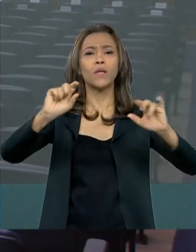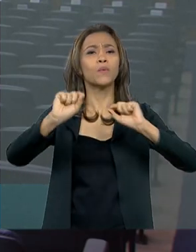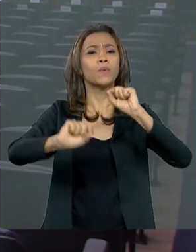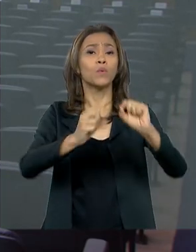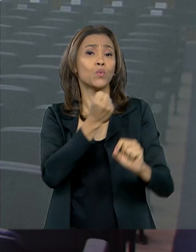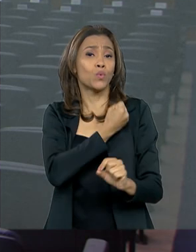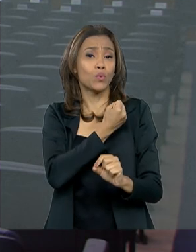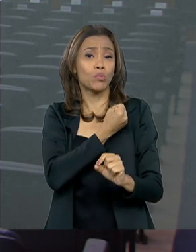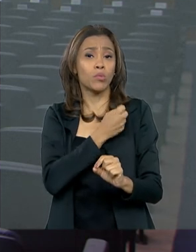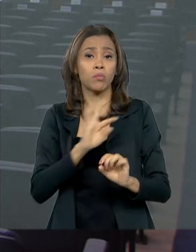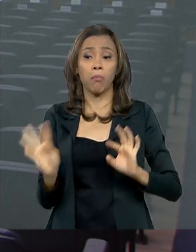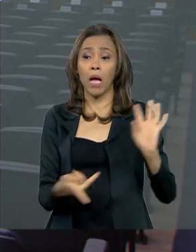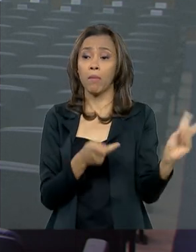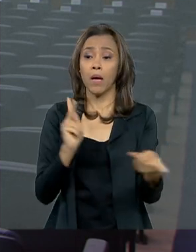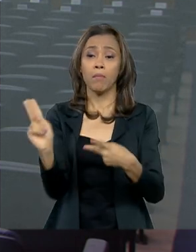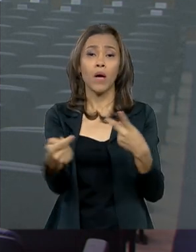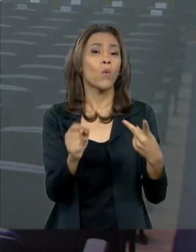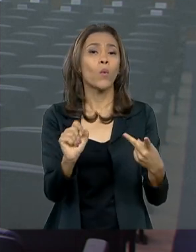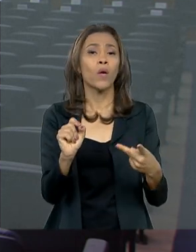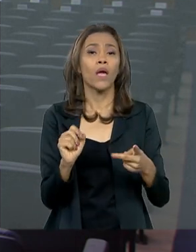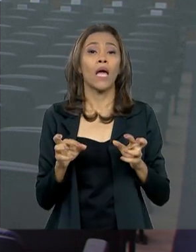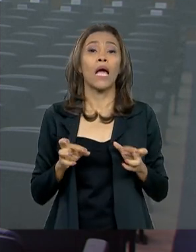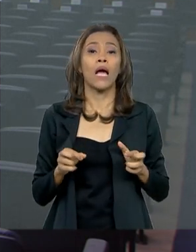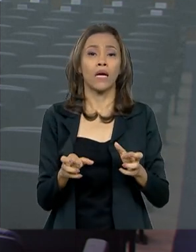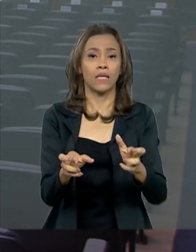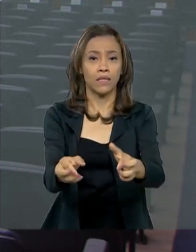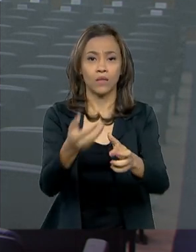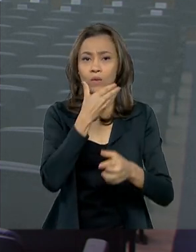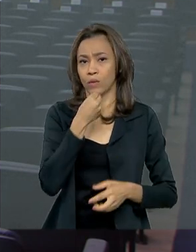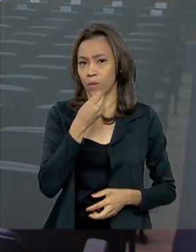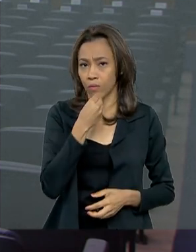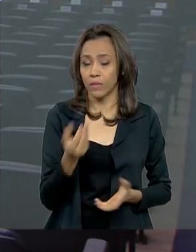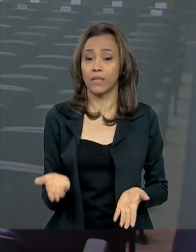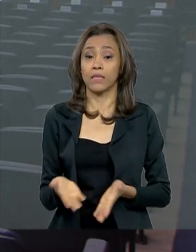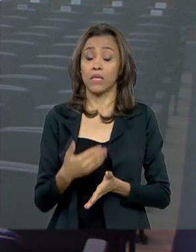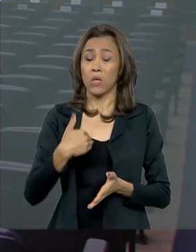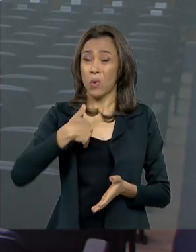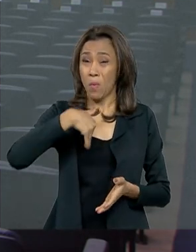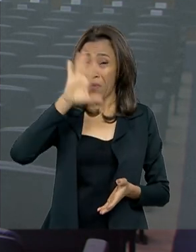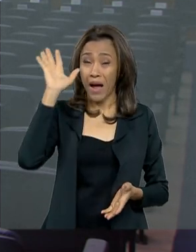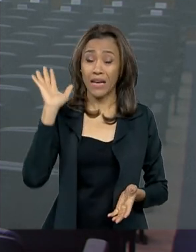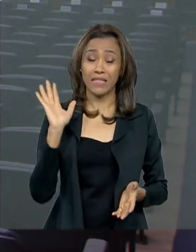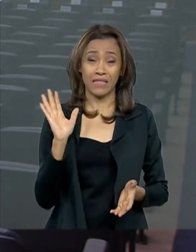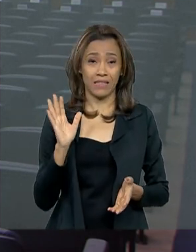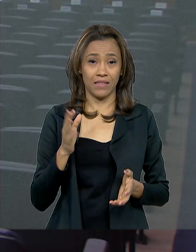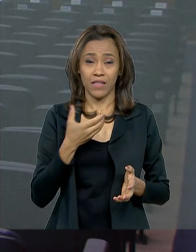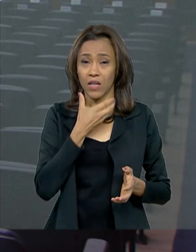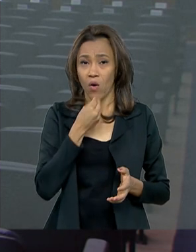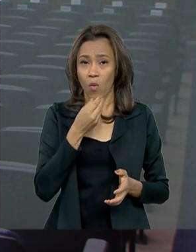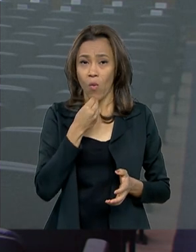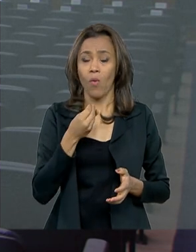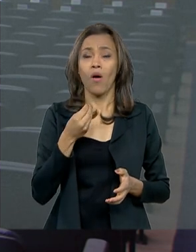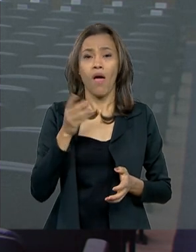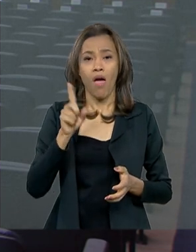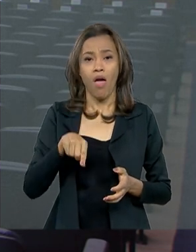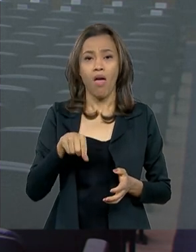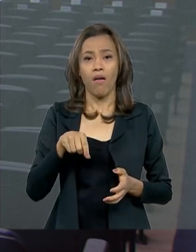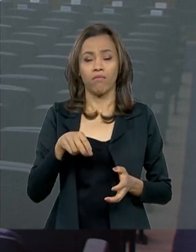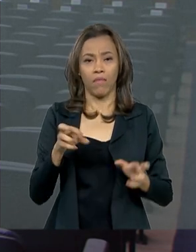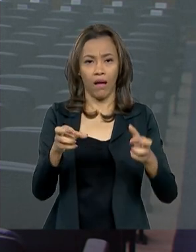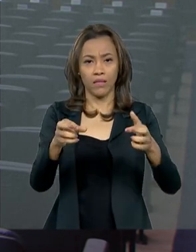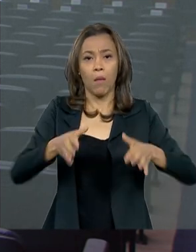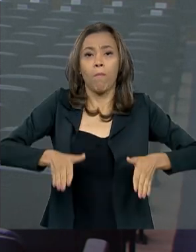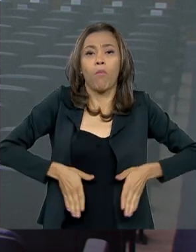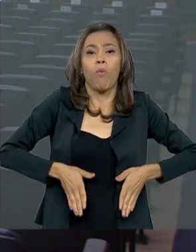incidência de câncer nos homens. Eu tenho aqui alguns dados para adiantar. O câncer mais letal para os homens é o de pulmão, que mata